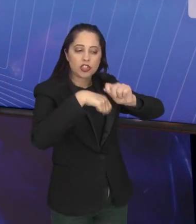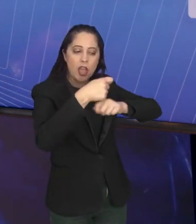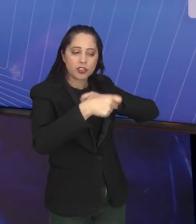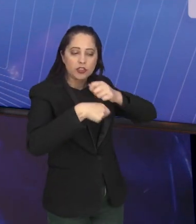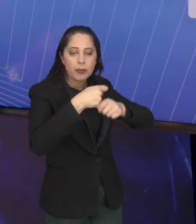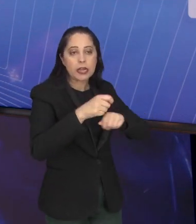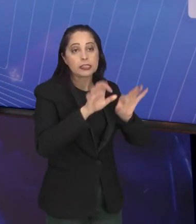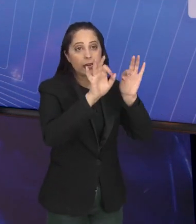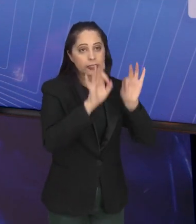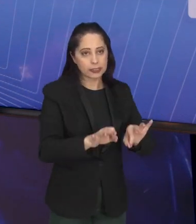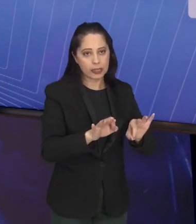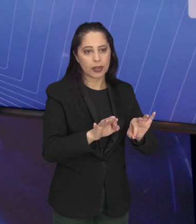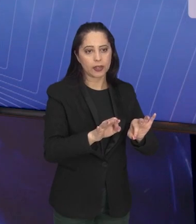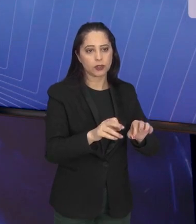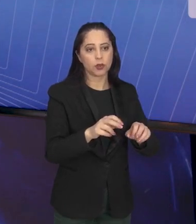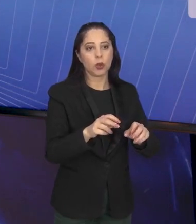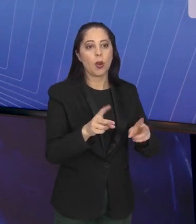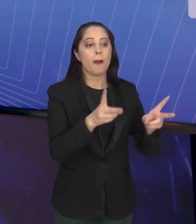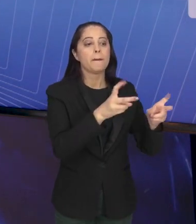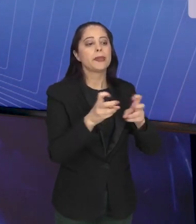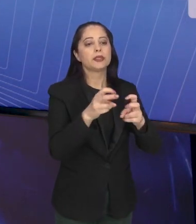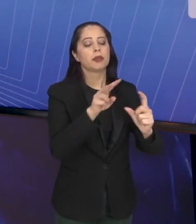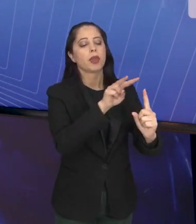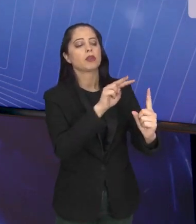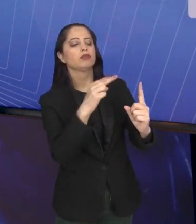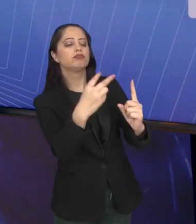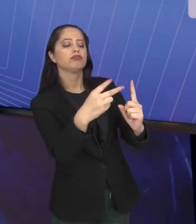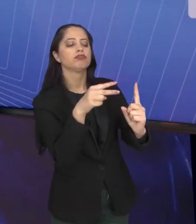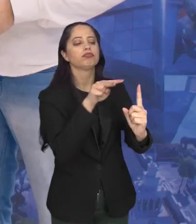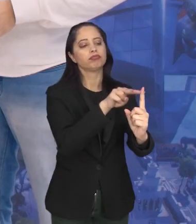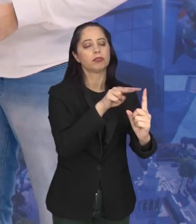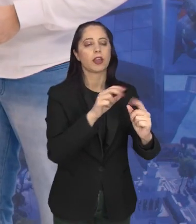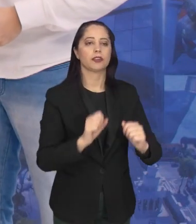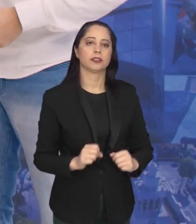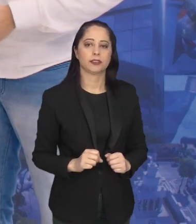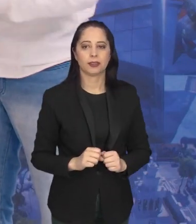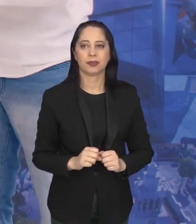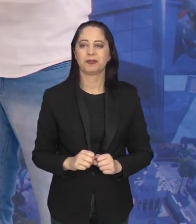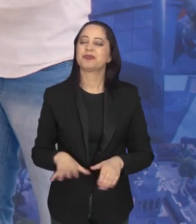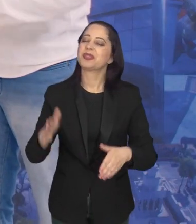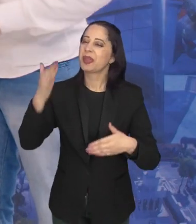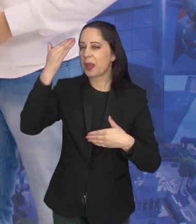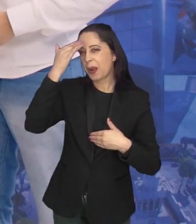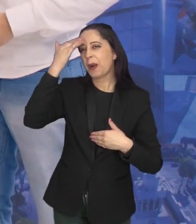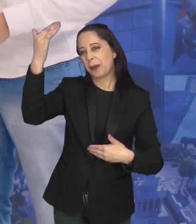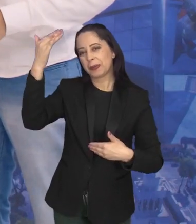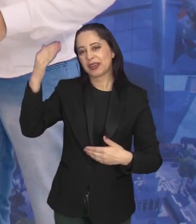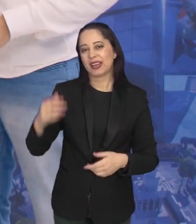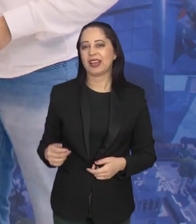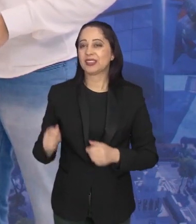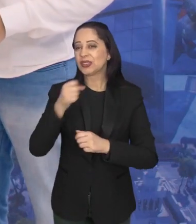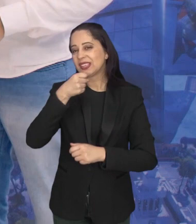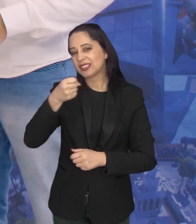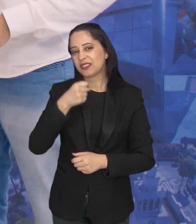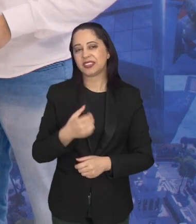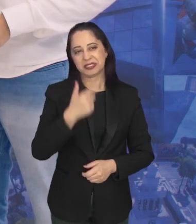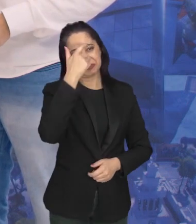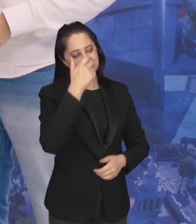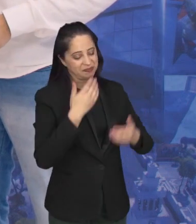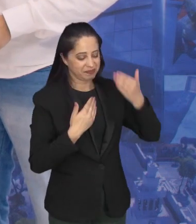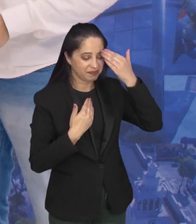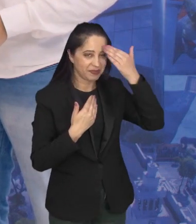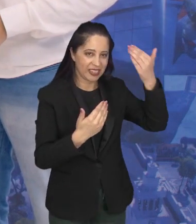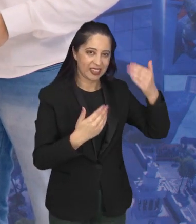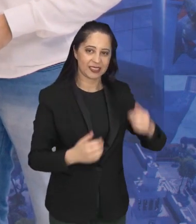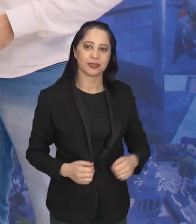negócio de maneira melhor, olhando como outras pessoas geram o negócio delas. É isso aí, Paulo. Muito obrigado pela sua participação aqui hoje. Eu que